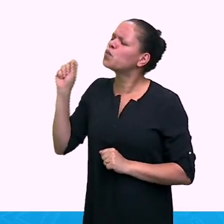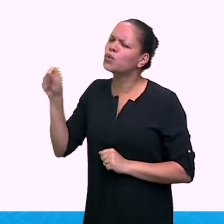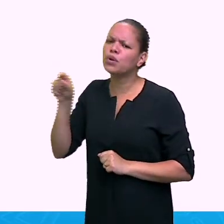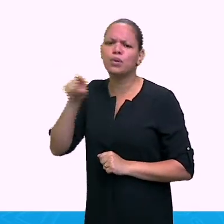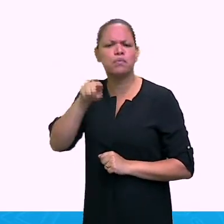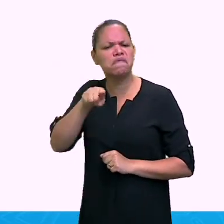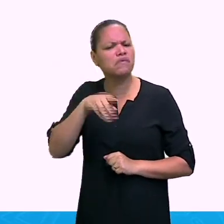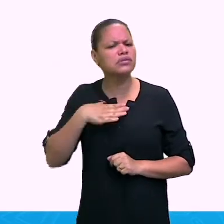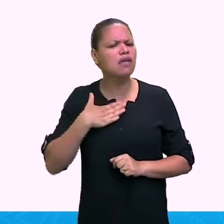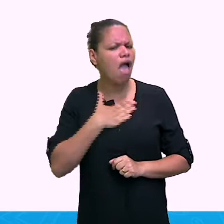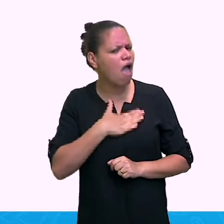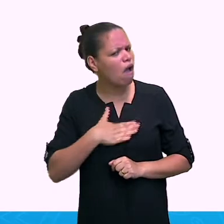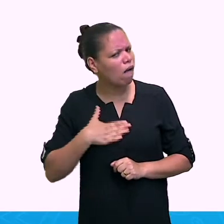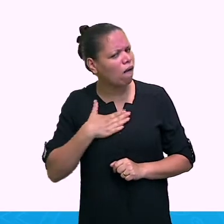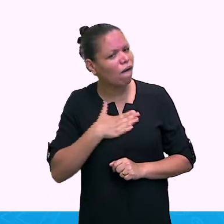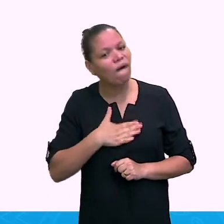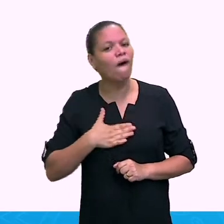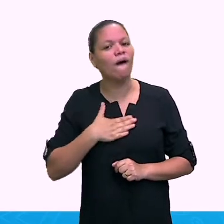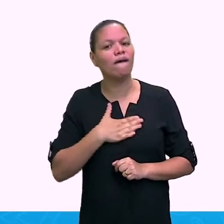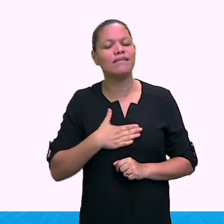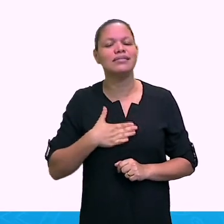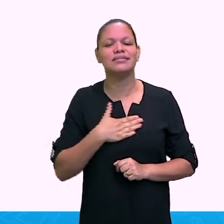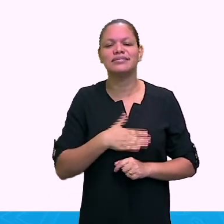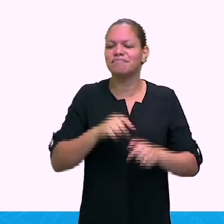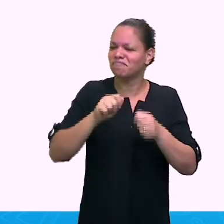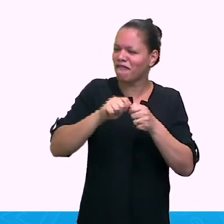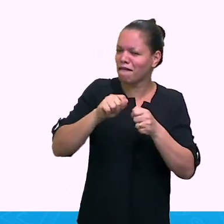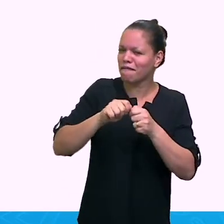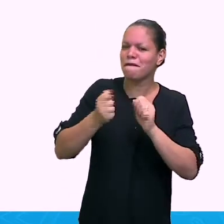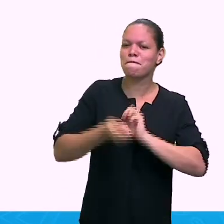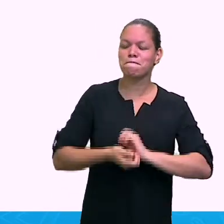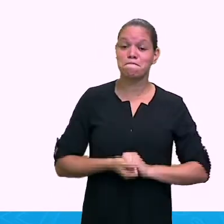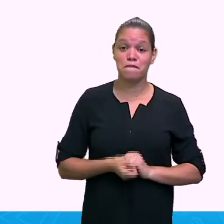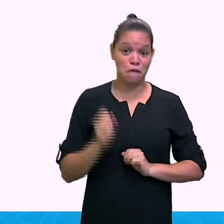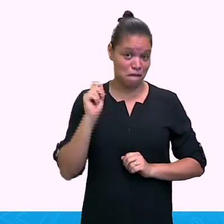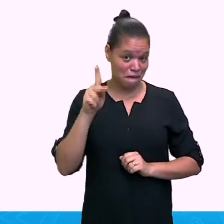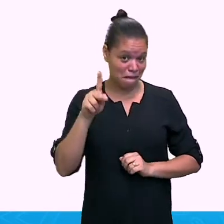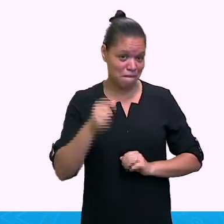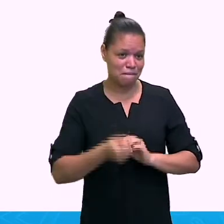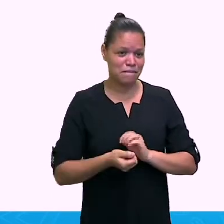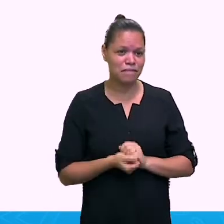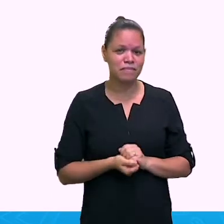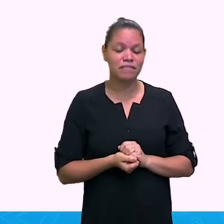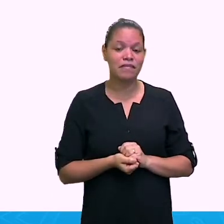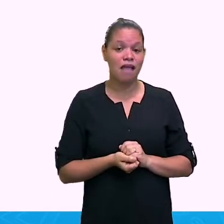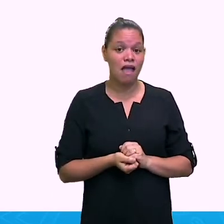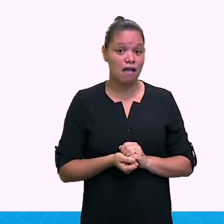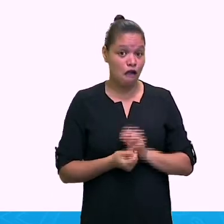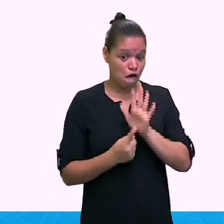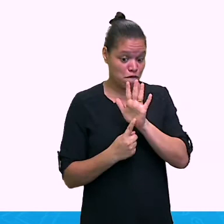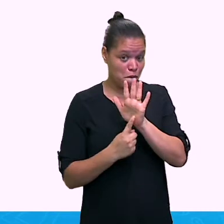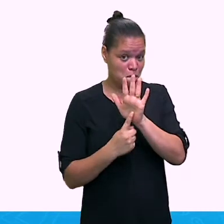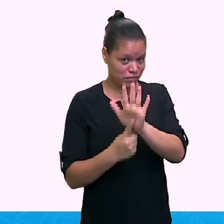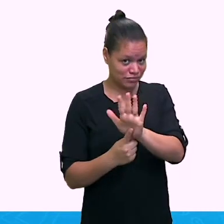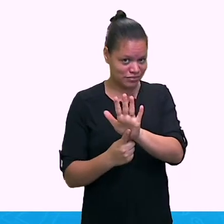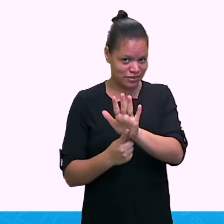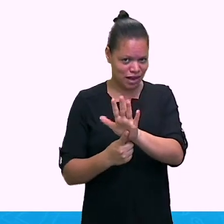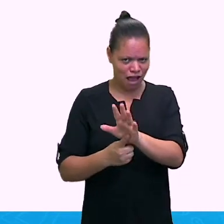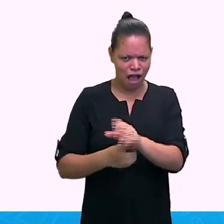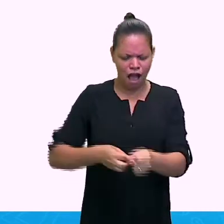eles falam I love, né? O que eu mais gosto de fazer, ok? Eu vou dar aqui algumas dicas, né?